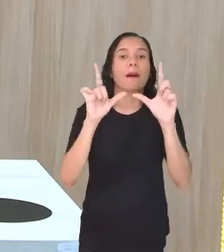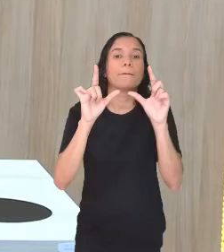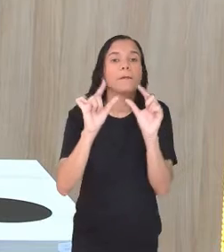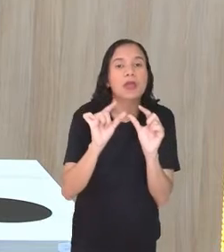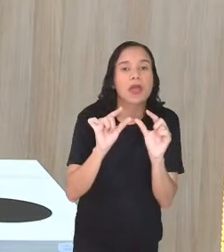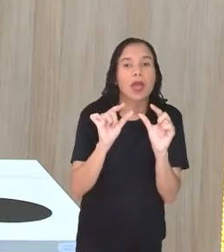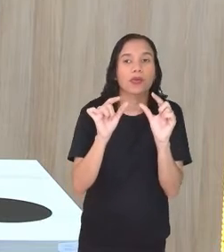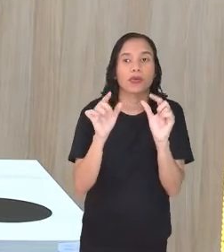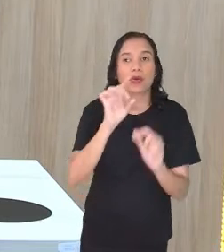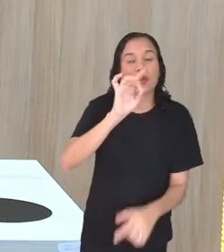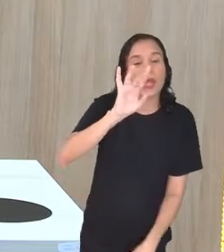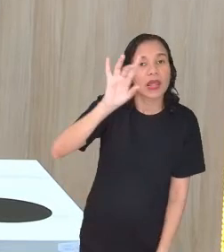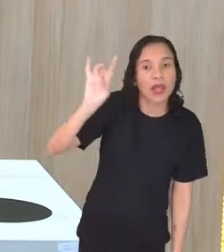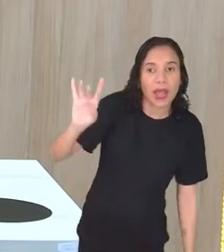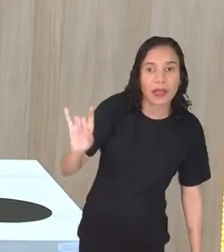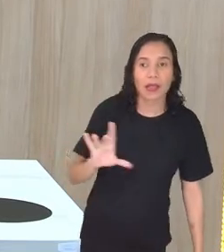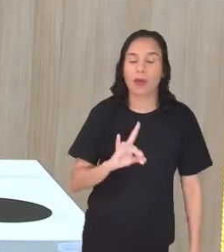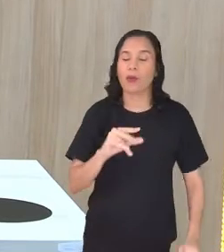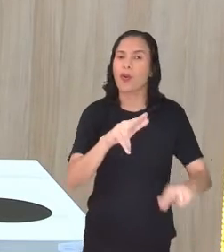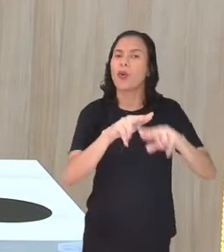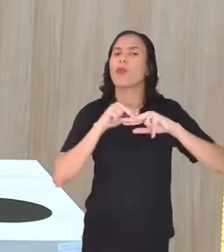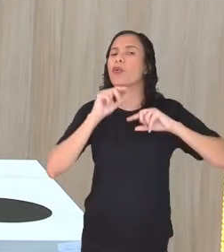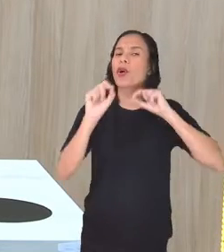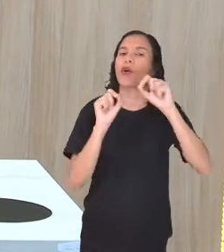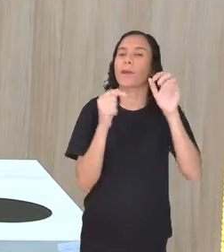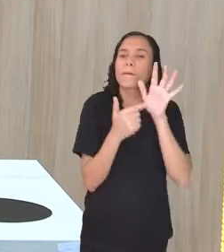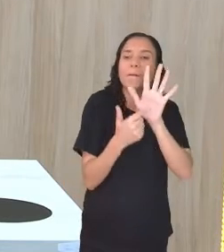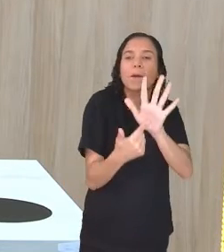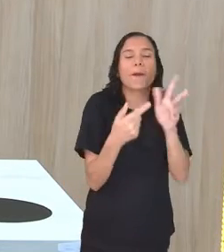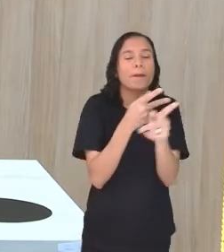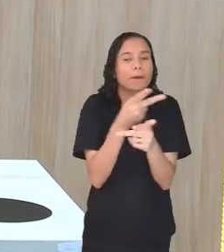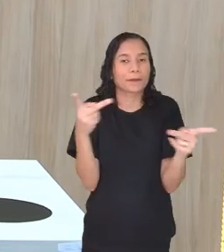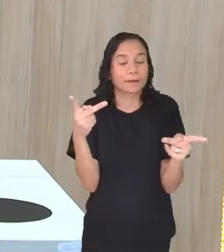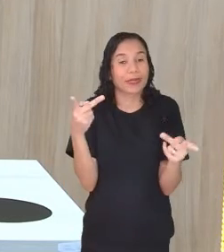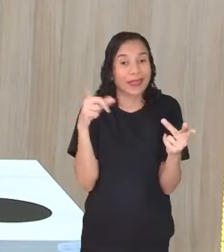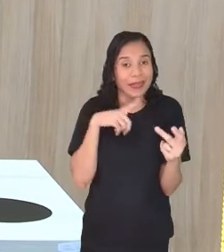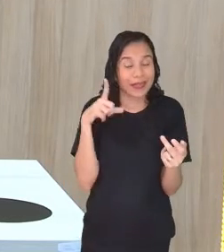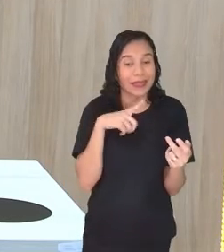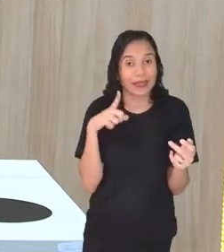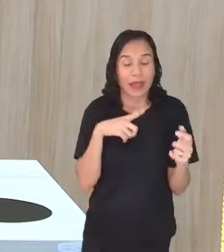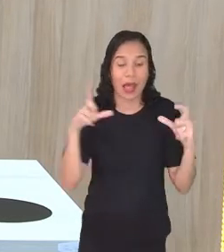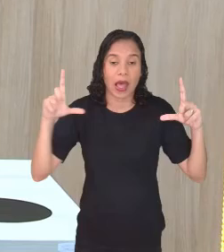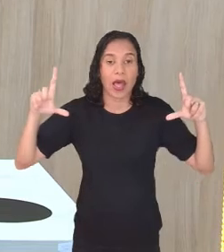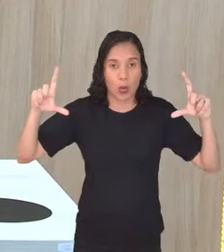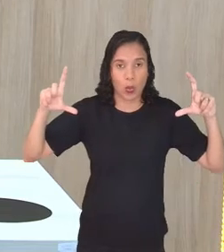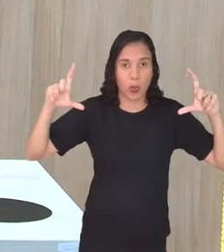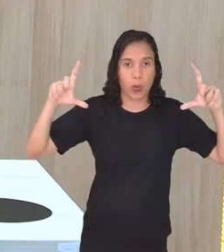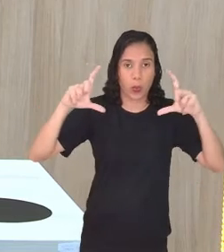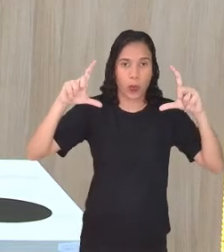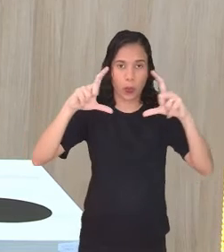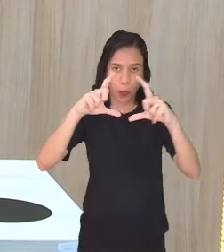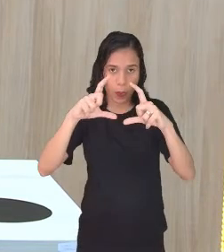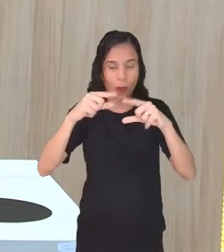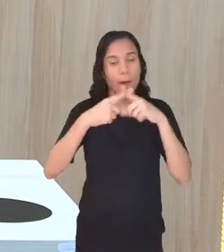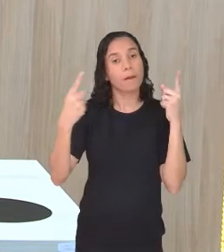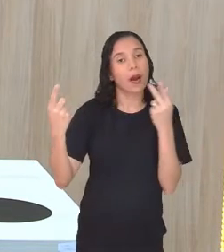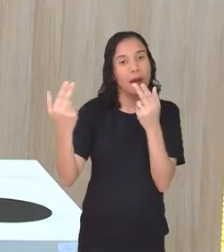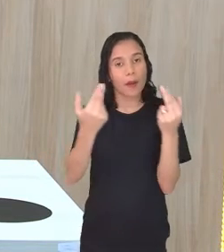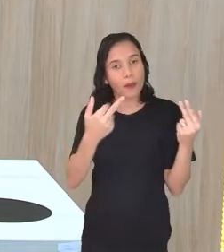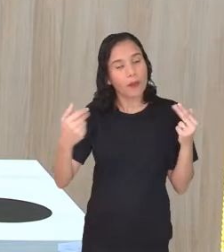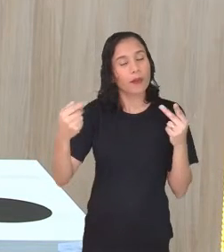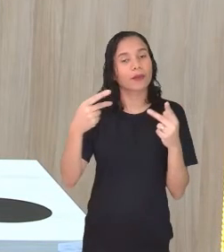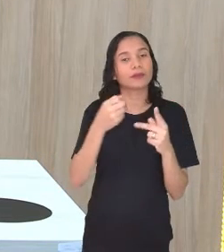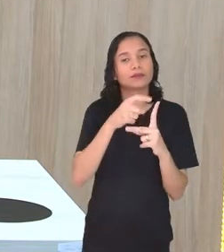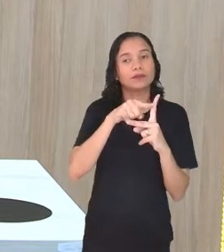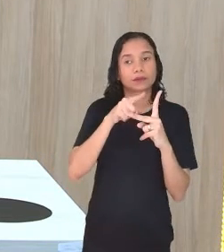hexágonos em cada lado. Pra quê? Pra mostrar pra você que mesmo eu diminuindo de tamanho, eu mantenho